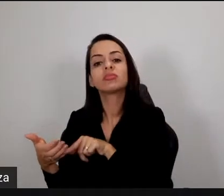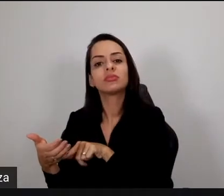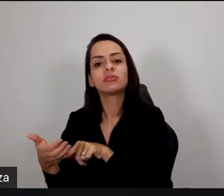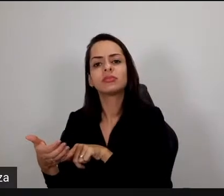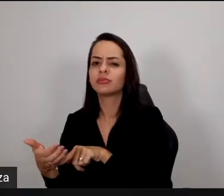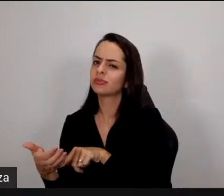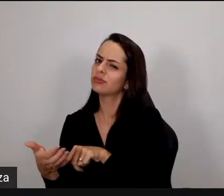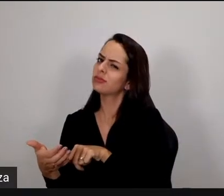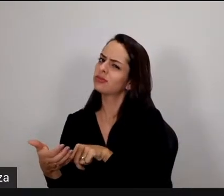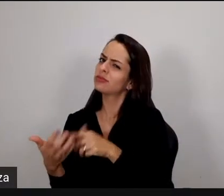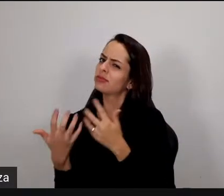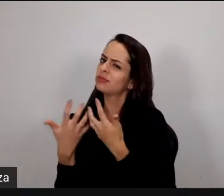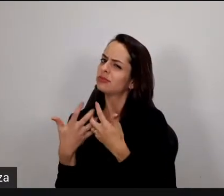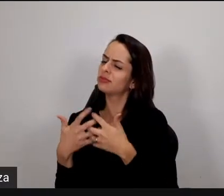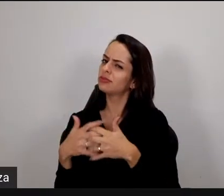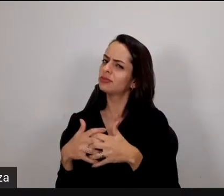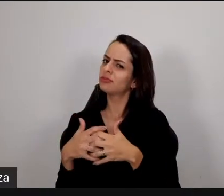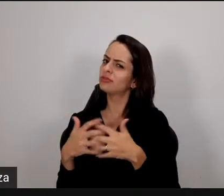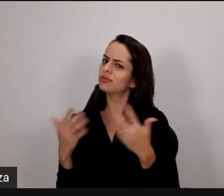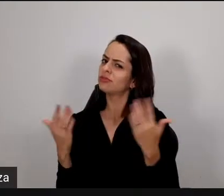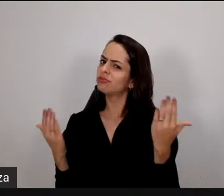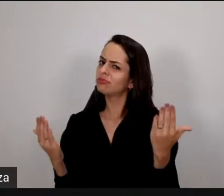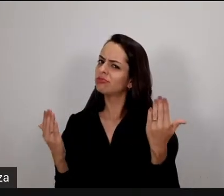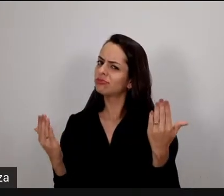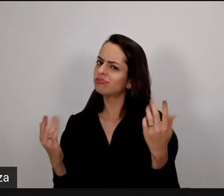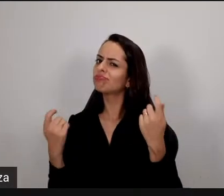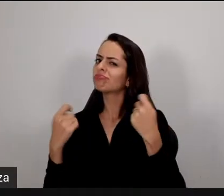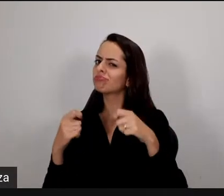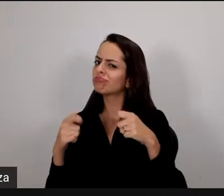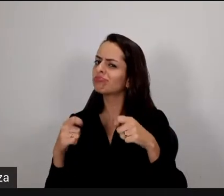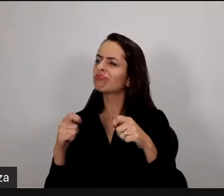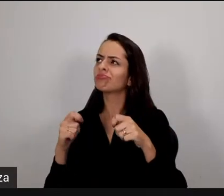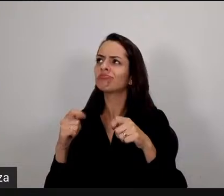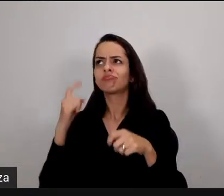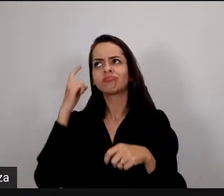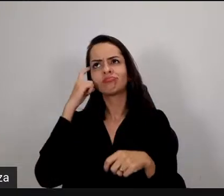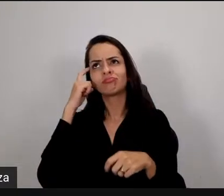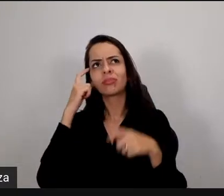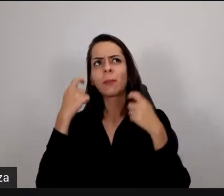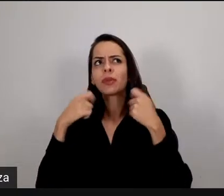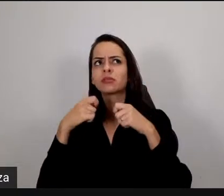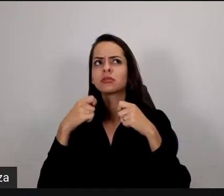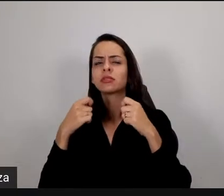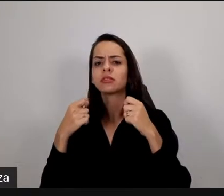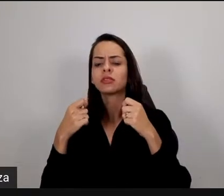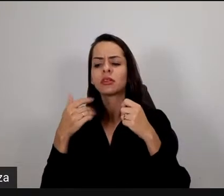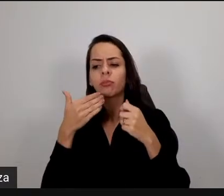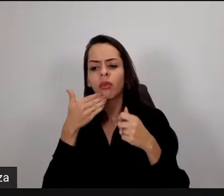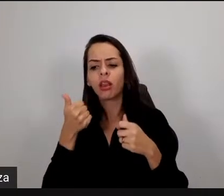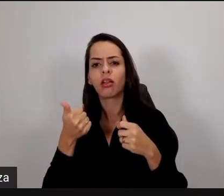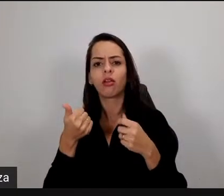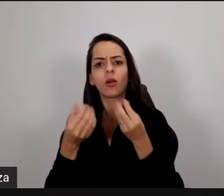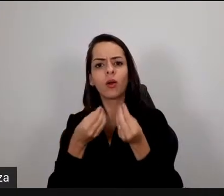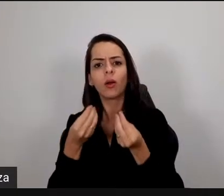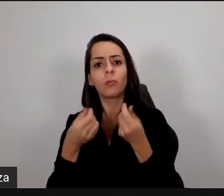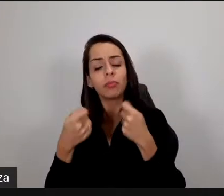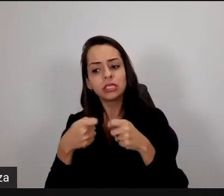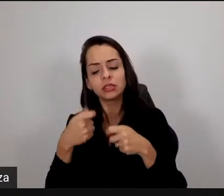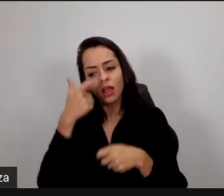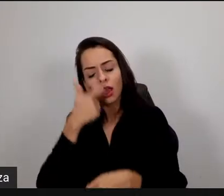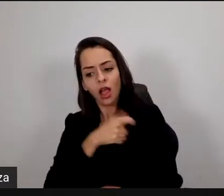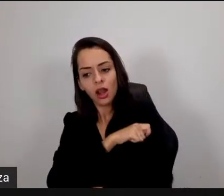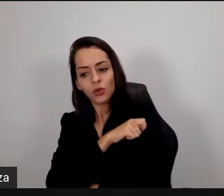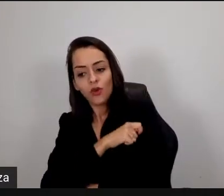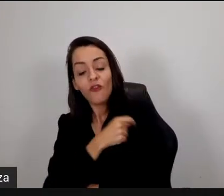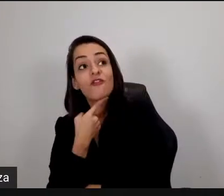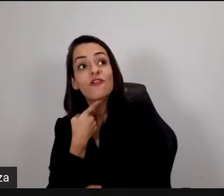pode ser revista pode ser melhorada. Eu gosto muito de um termo que a professora Erna Augusta do Instituto Federal do Tocantins